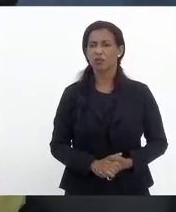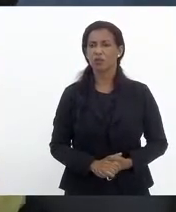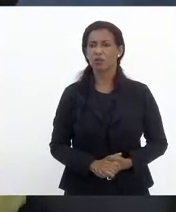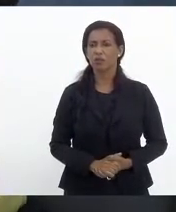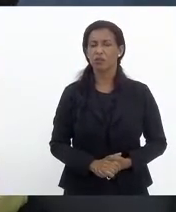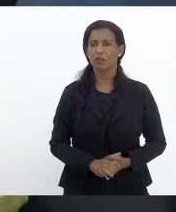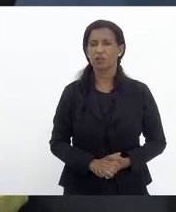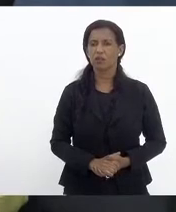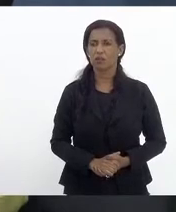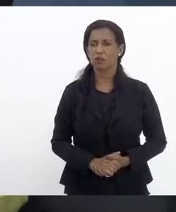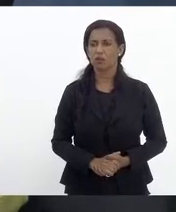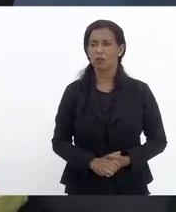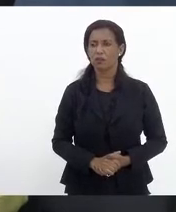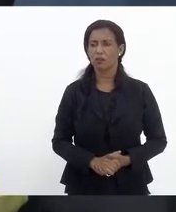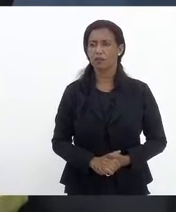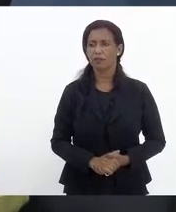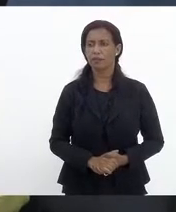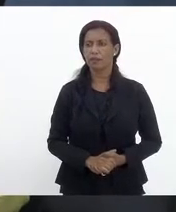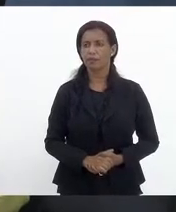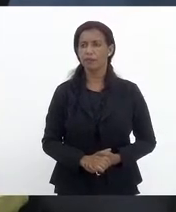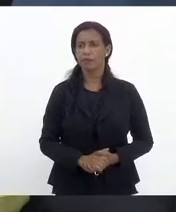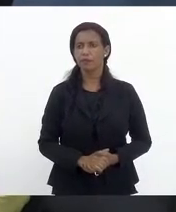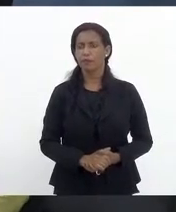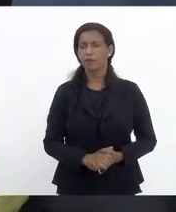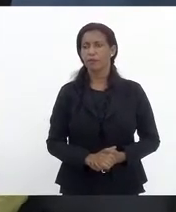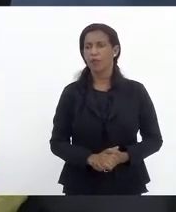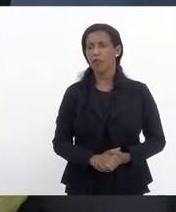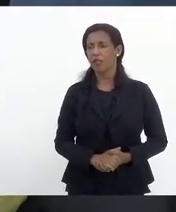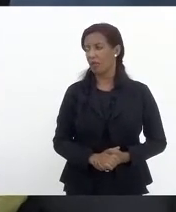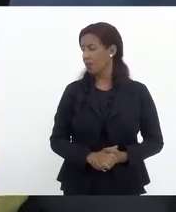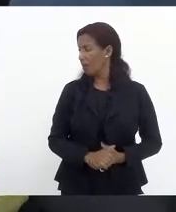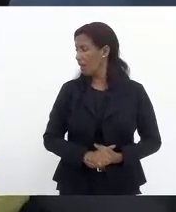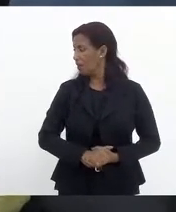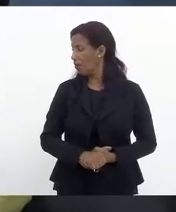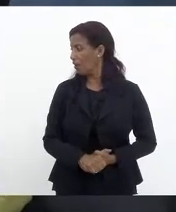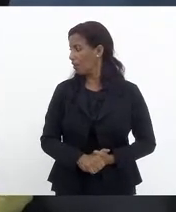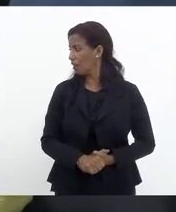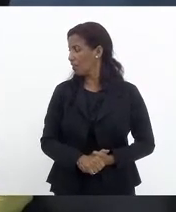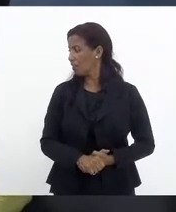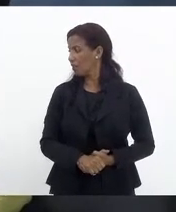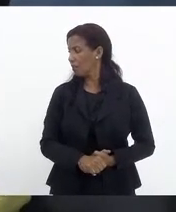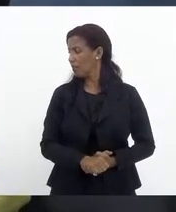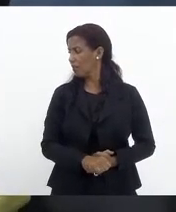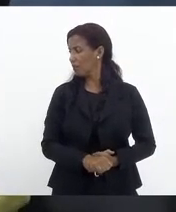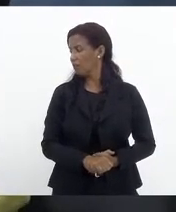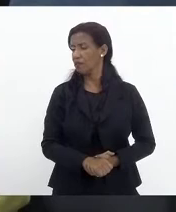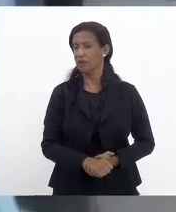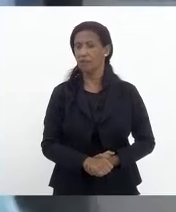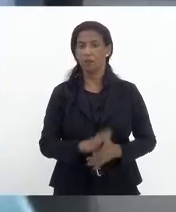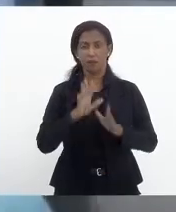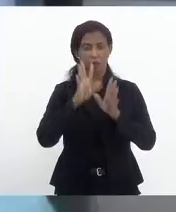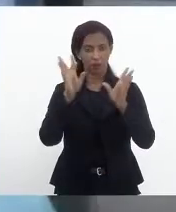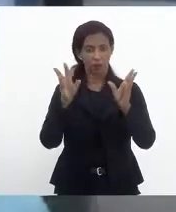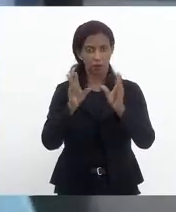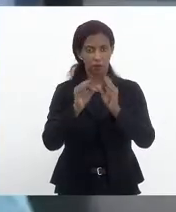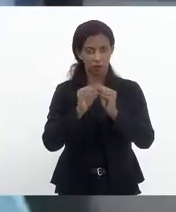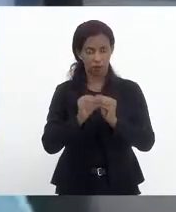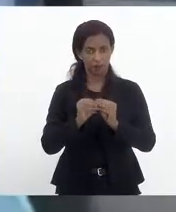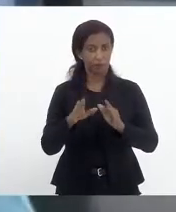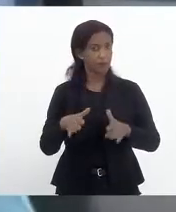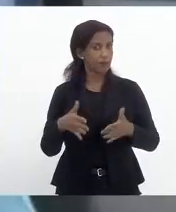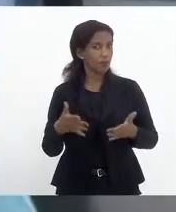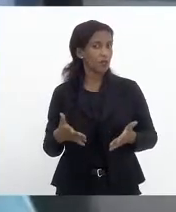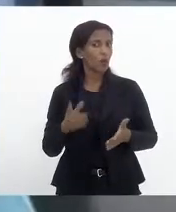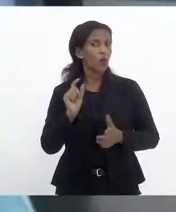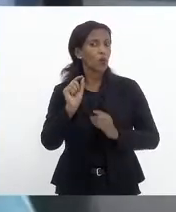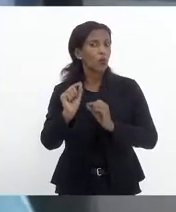Travou, agora... Voltou o som? Voltou? Para concluir, por favor. Para concluir. Então, o que